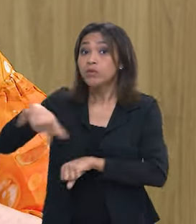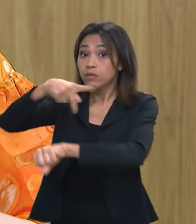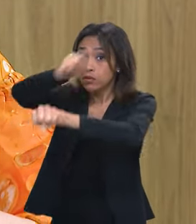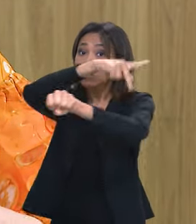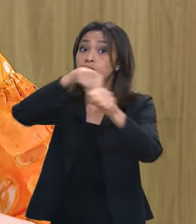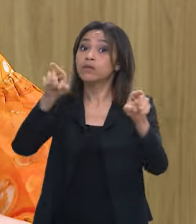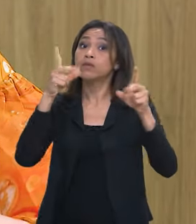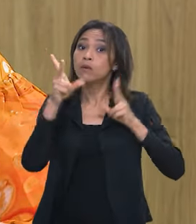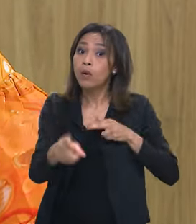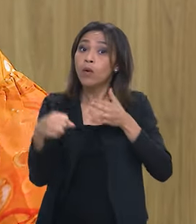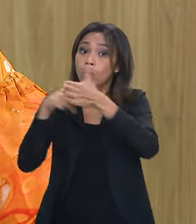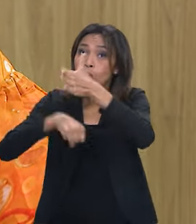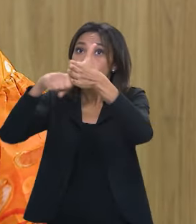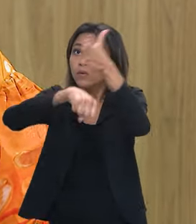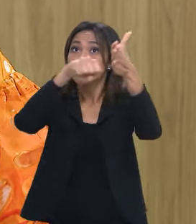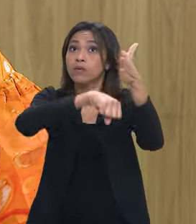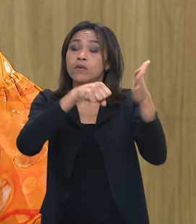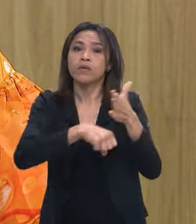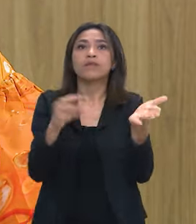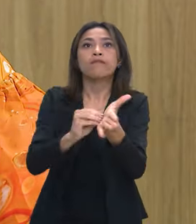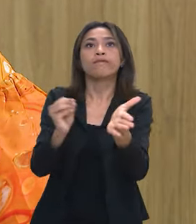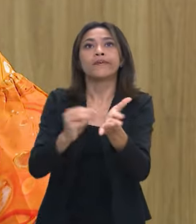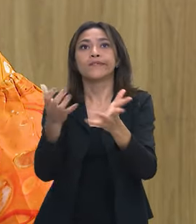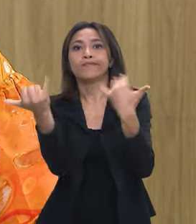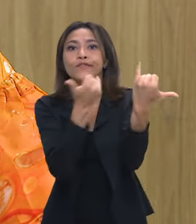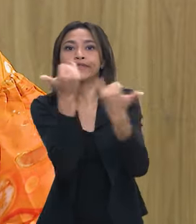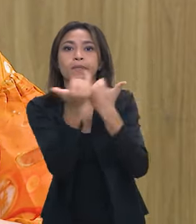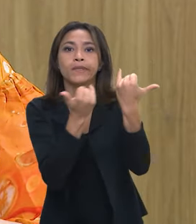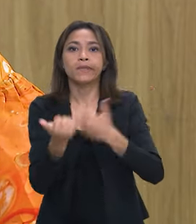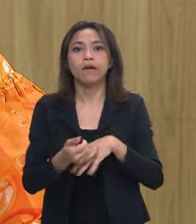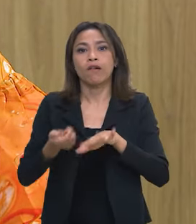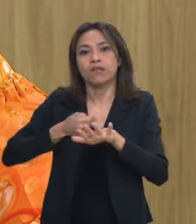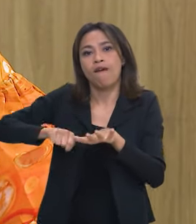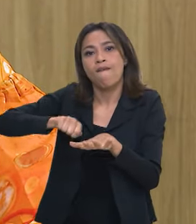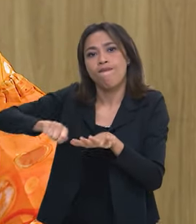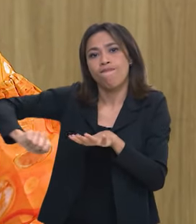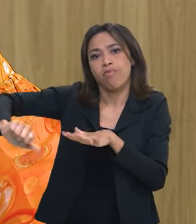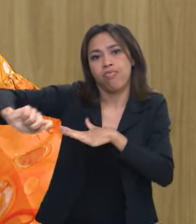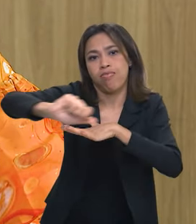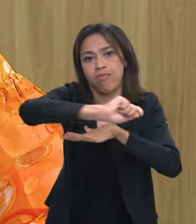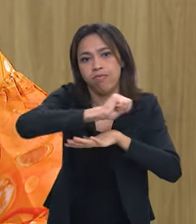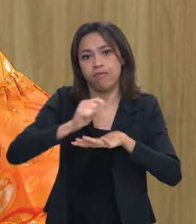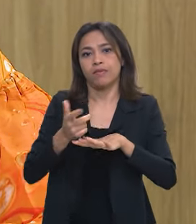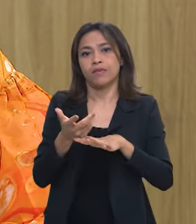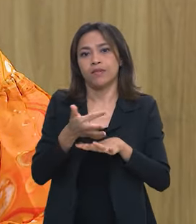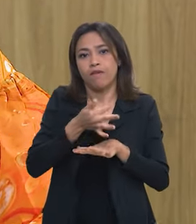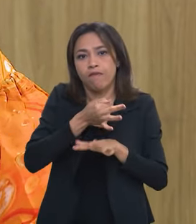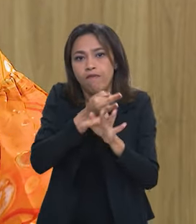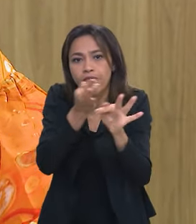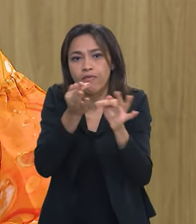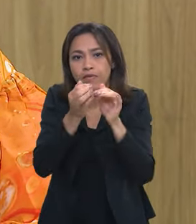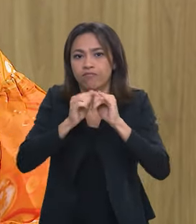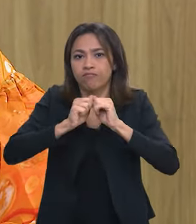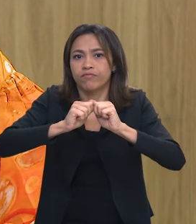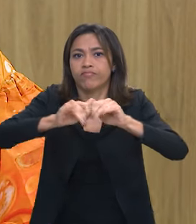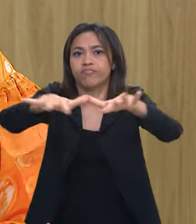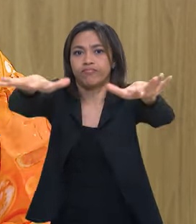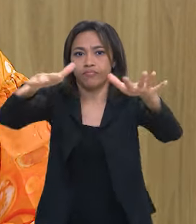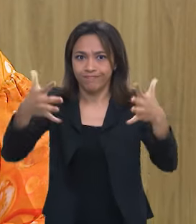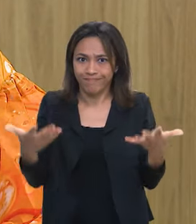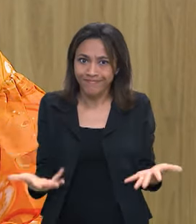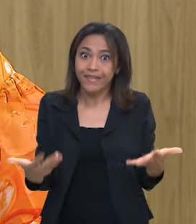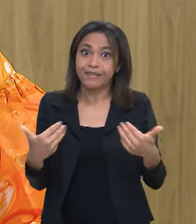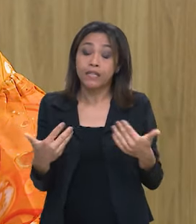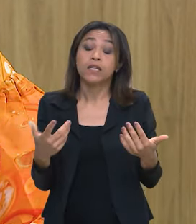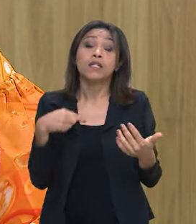outros países lutam com essa desinformação, fake news como se diz que é o fato